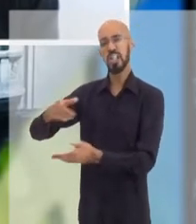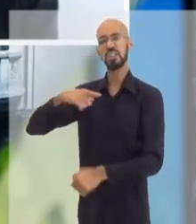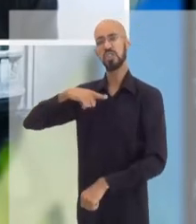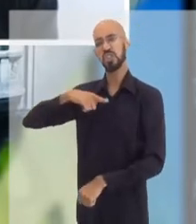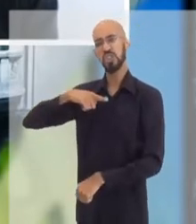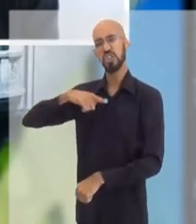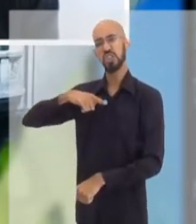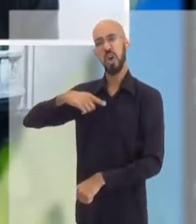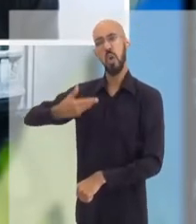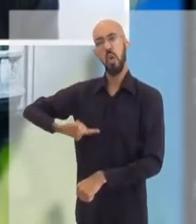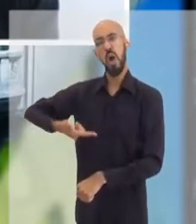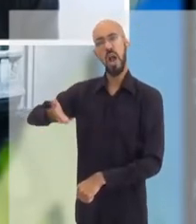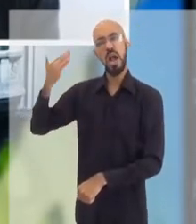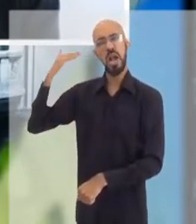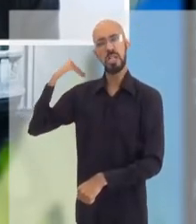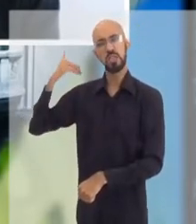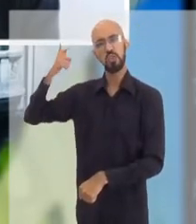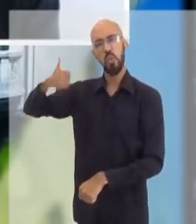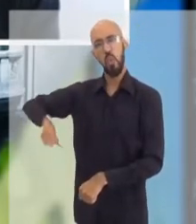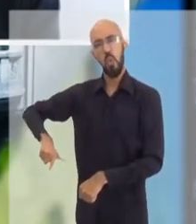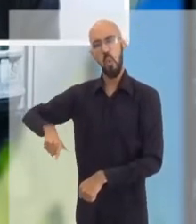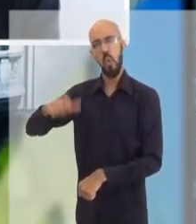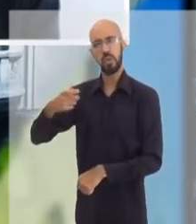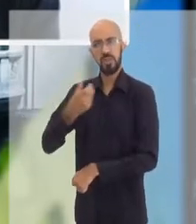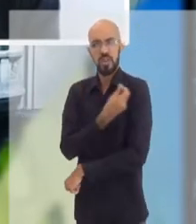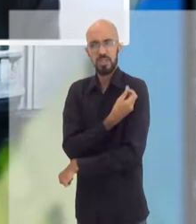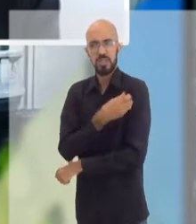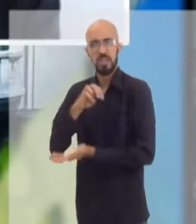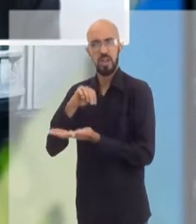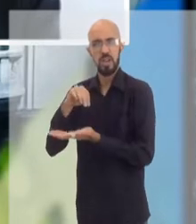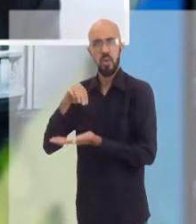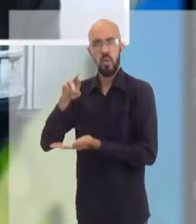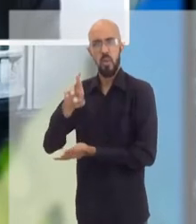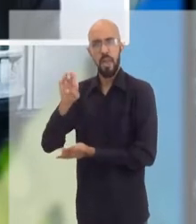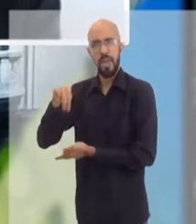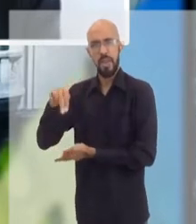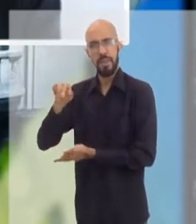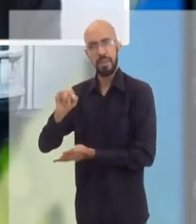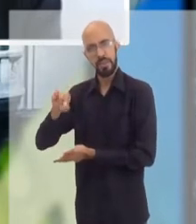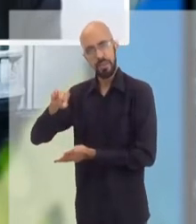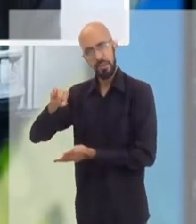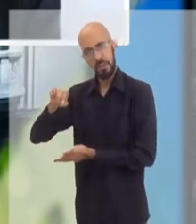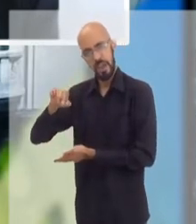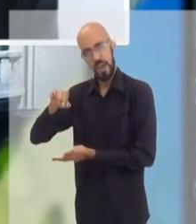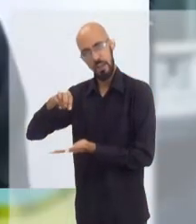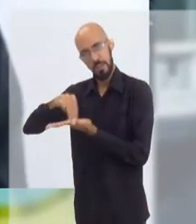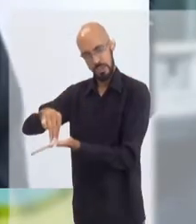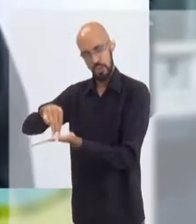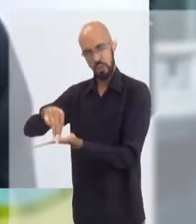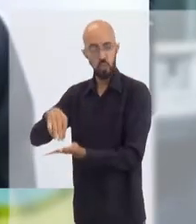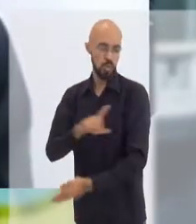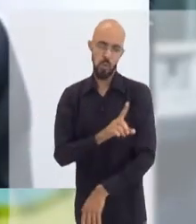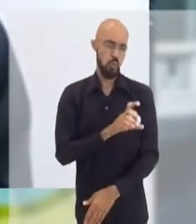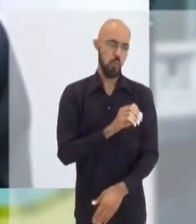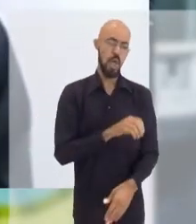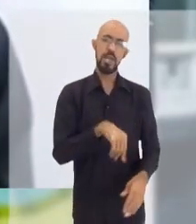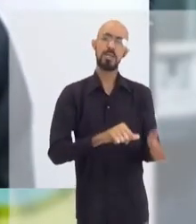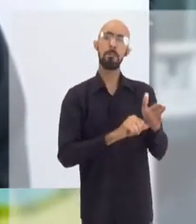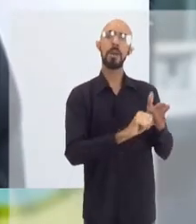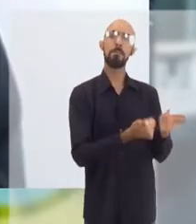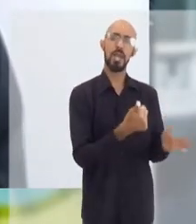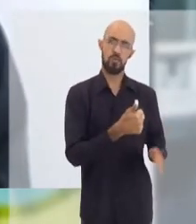alguma outra vacina com a técnica do mRNA mensageiro? Não, essa é a primeira vacina COVID